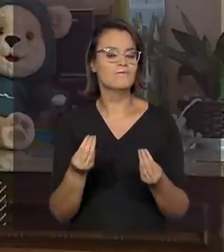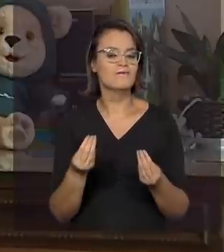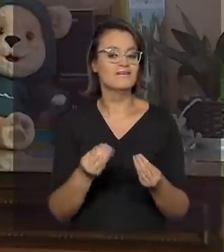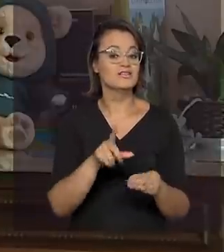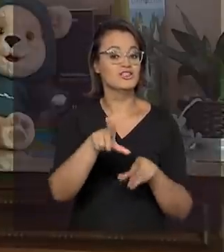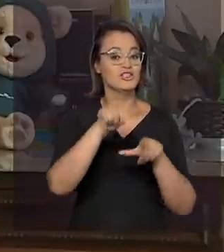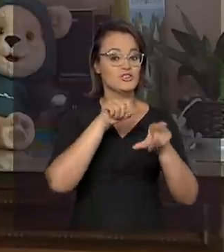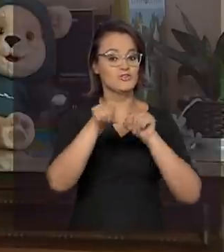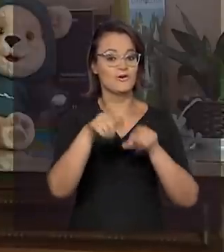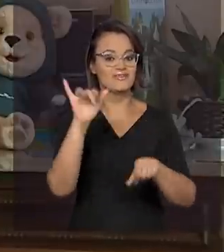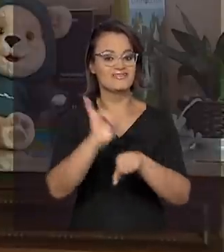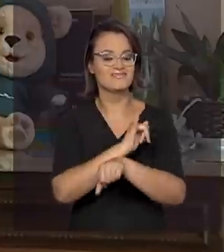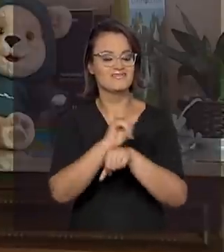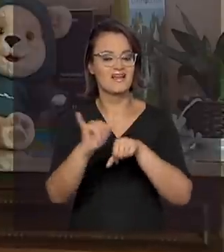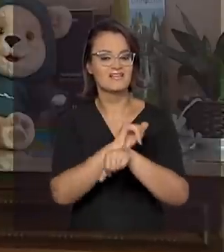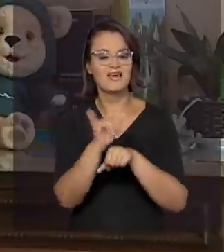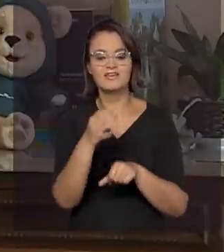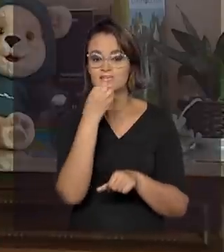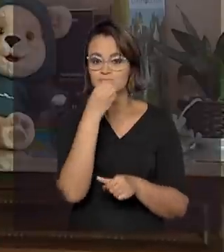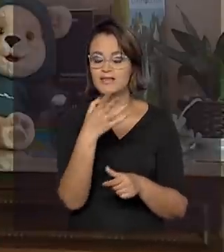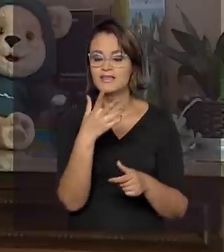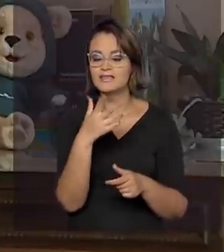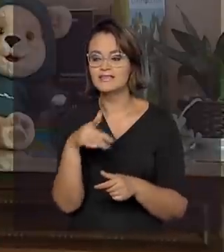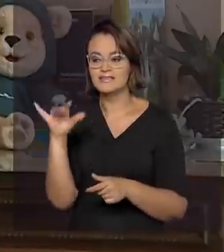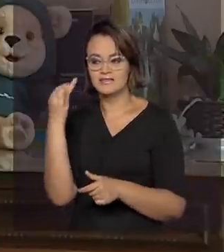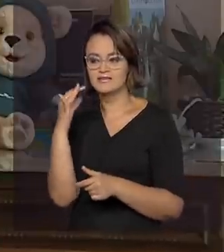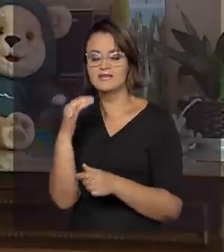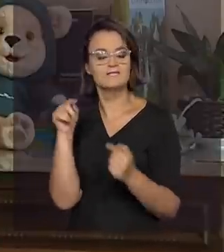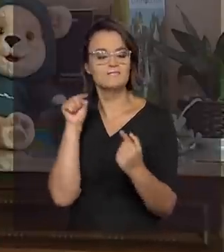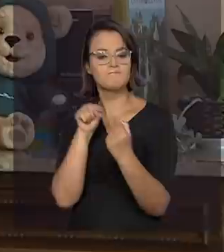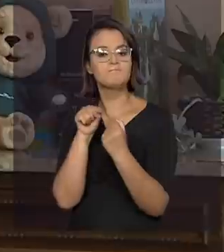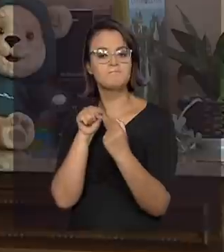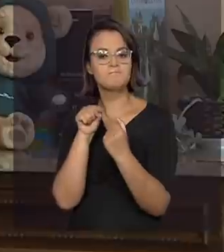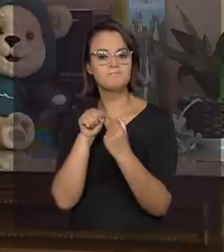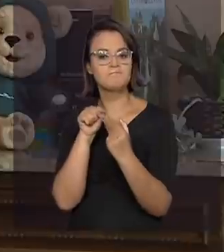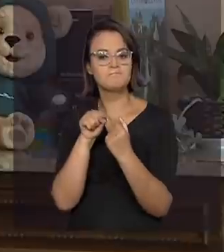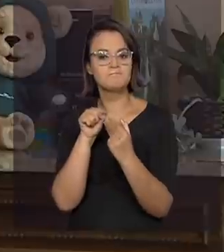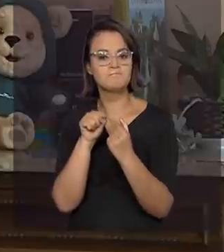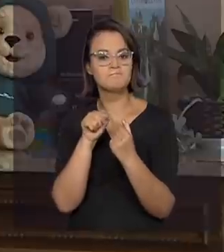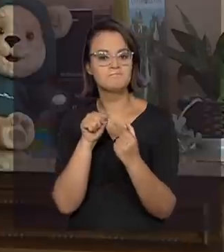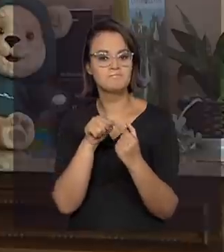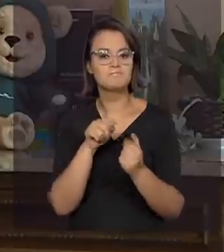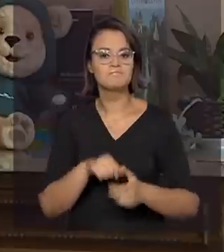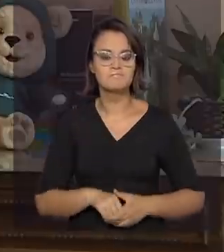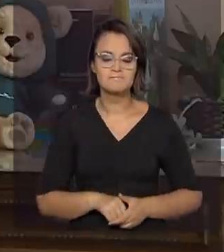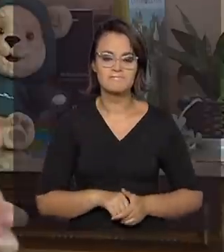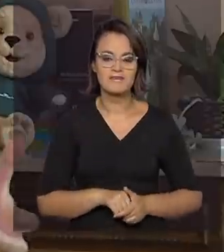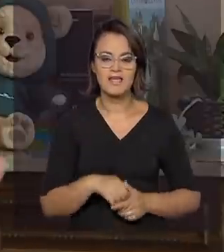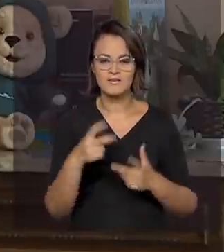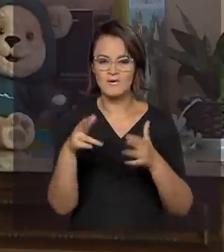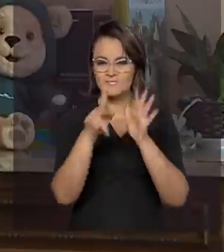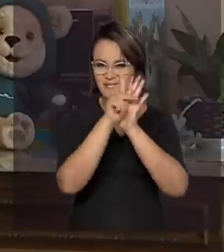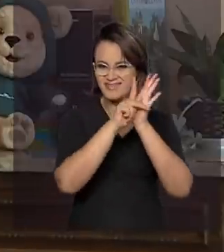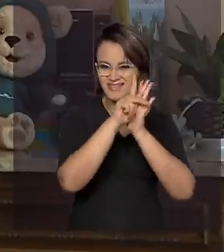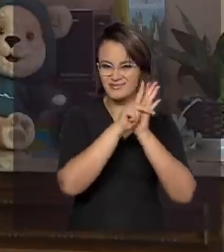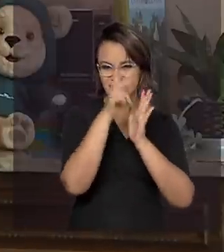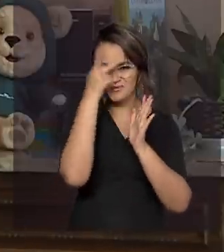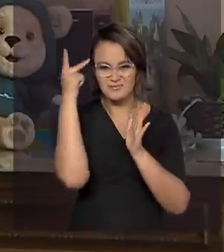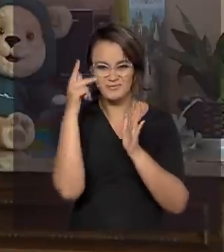estratégias que são validadas pela ciência, validadas pelo que os pesquisadores